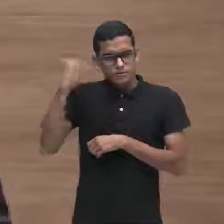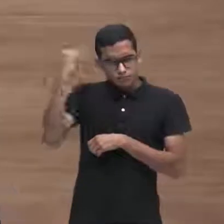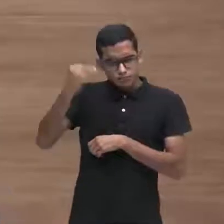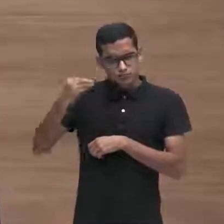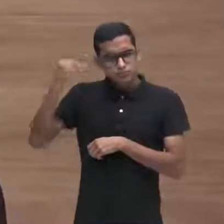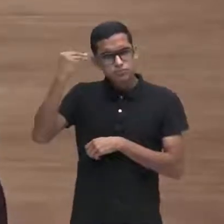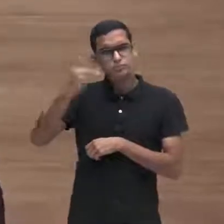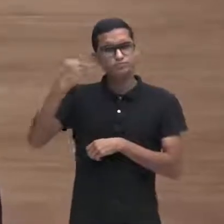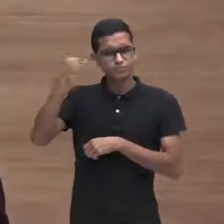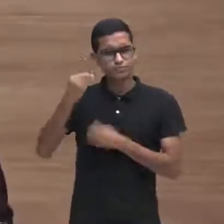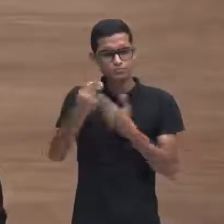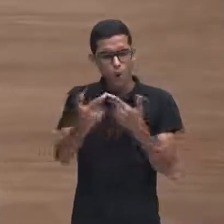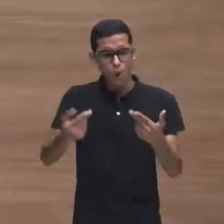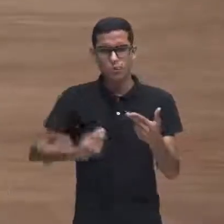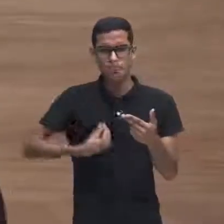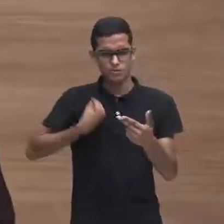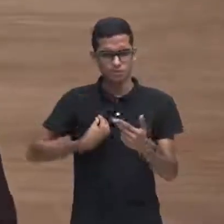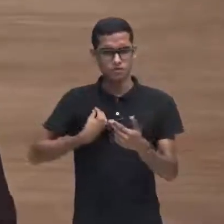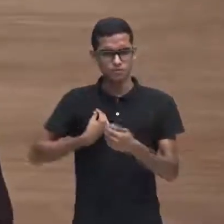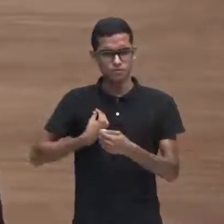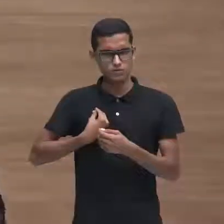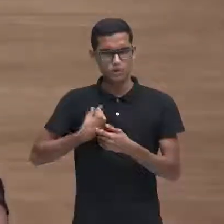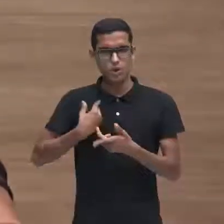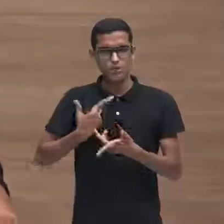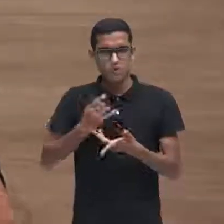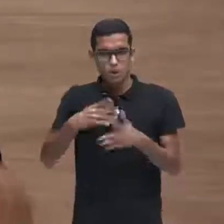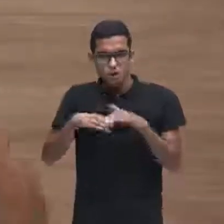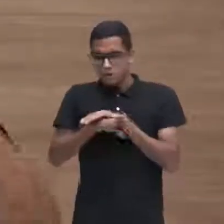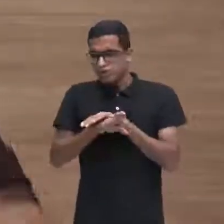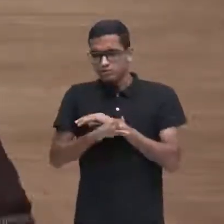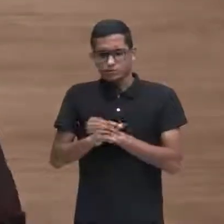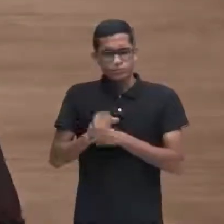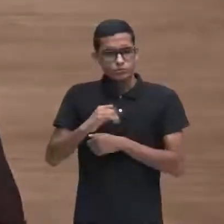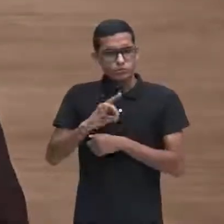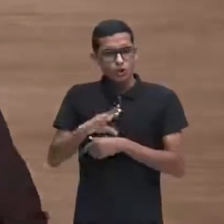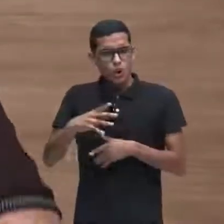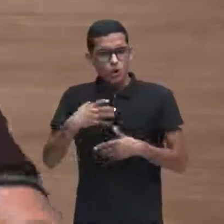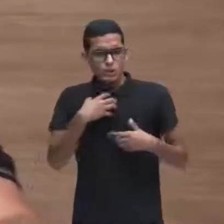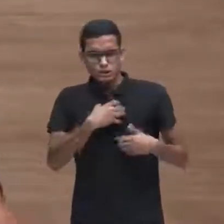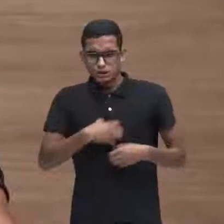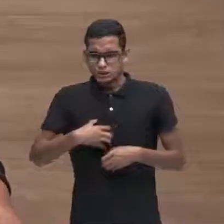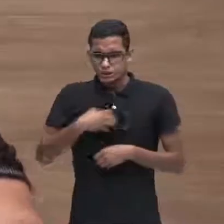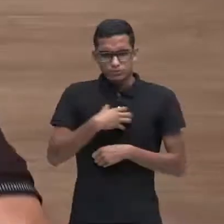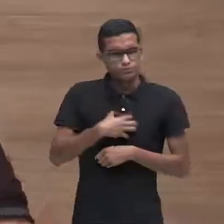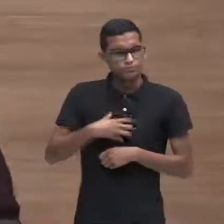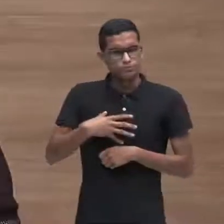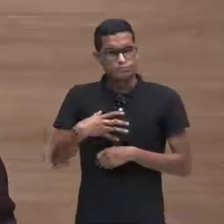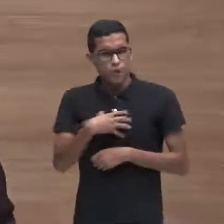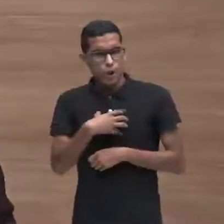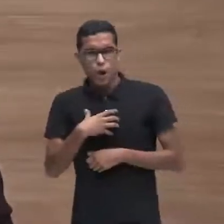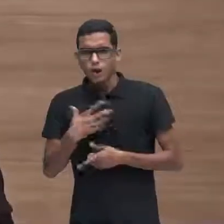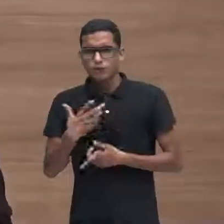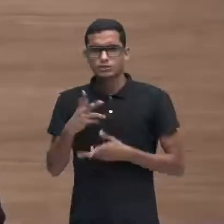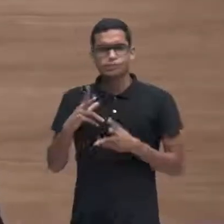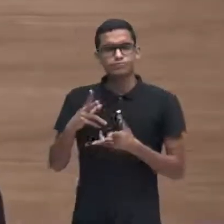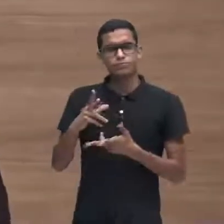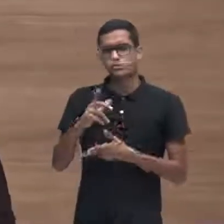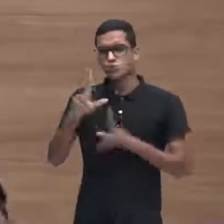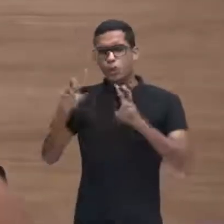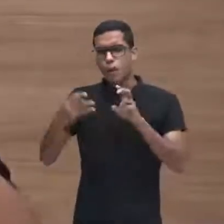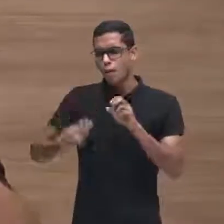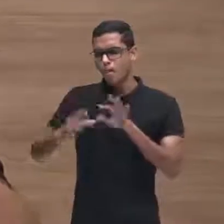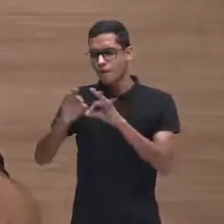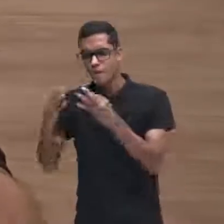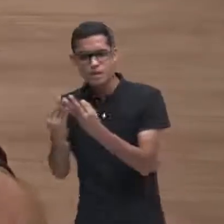vida está te dando não guarde para você não guarde para você mágoas em relação aos teus pais em relação às pessoas